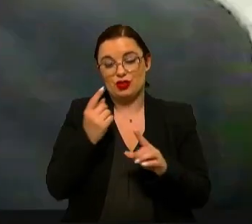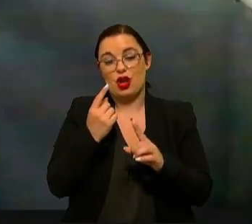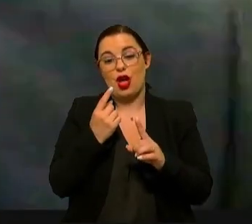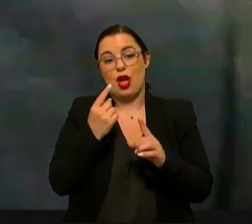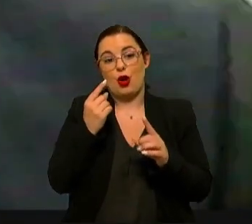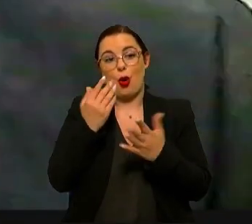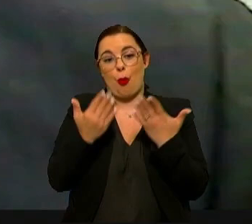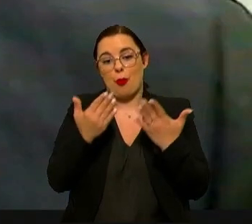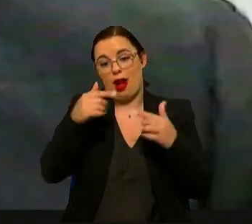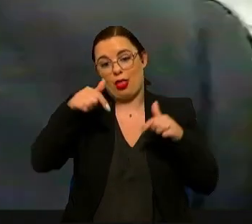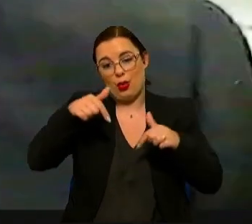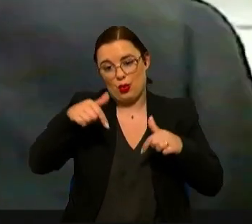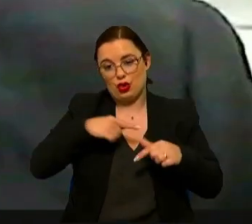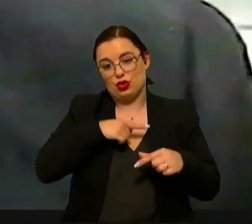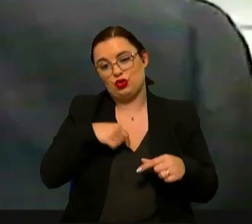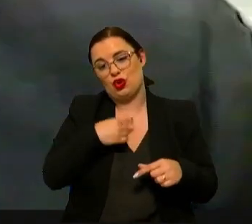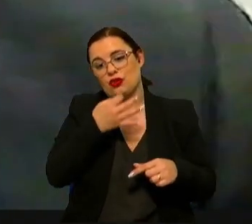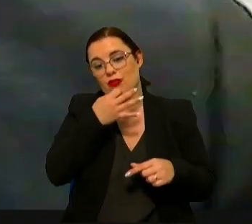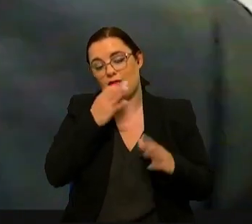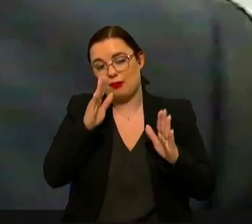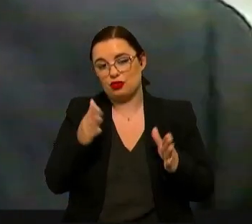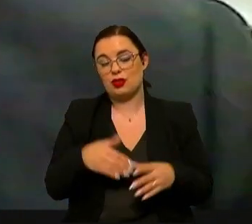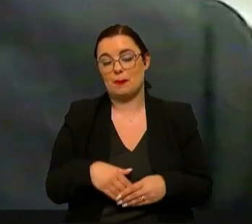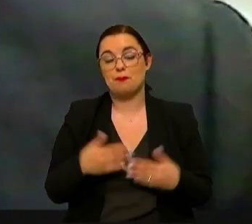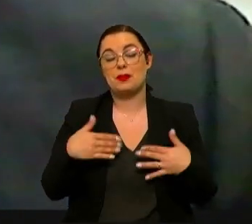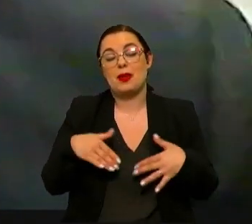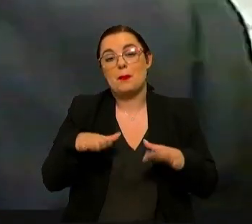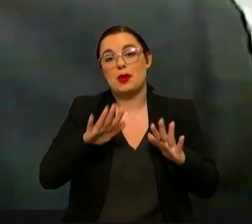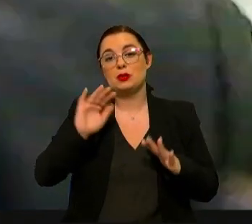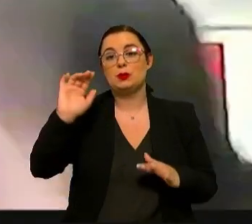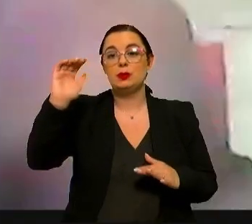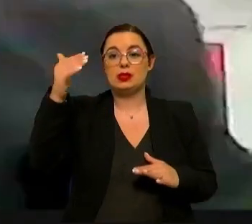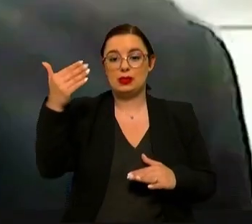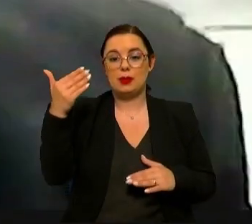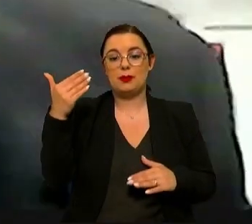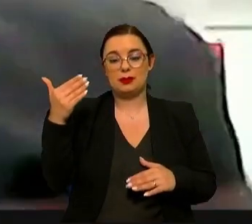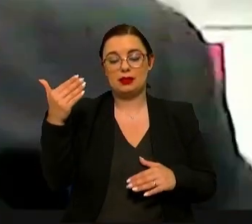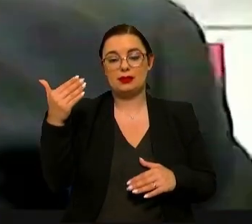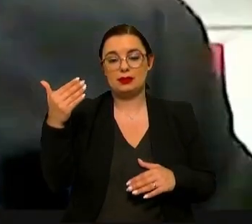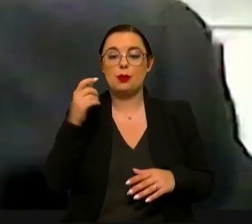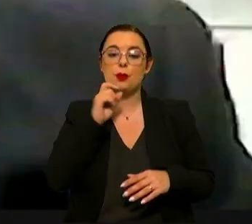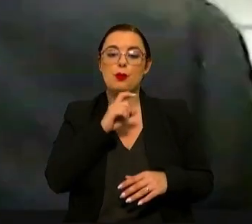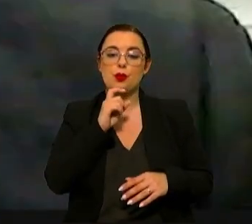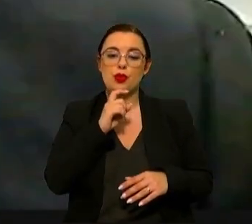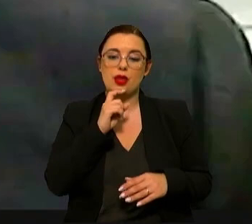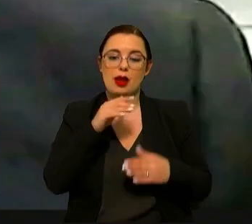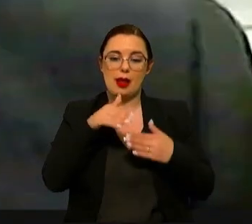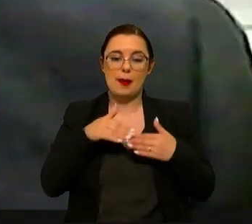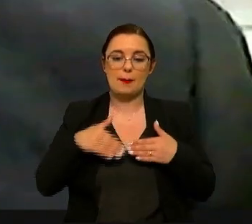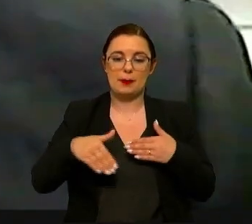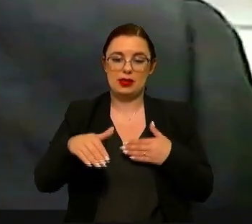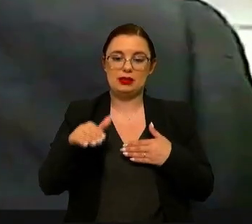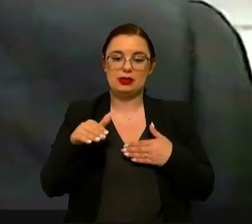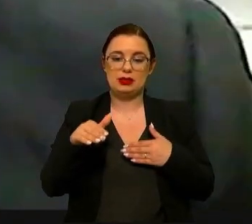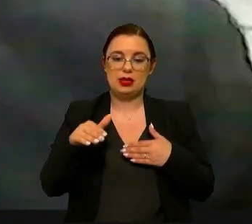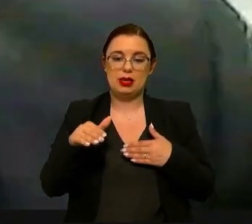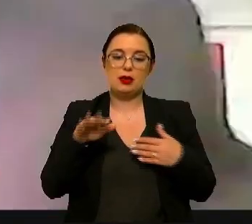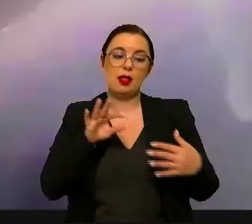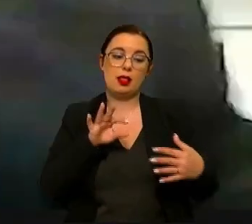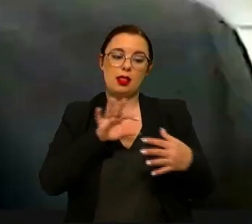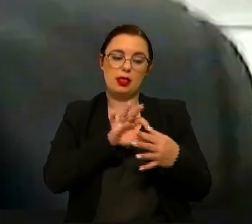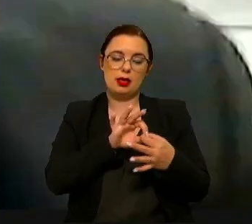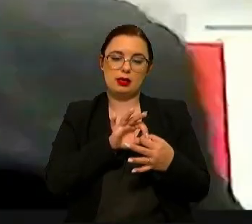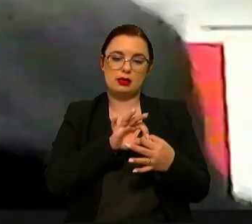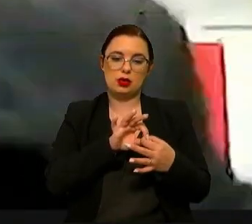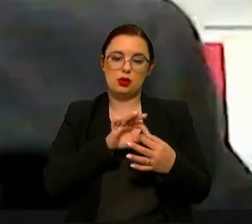temos como aqui já foi referenciado mas acima de tudo também poder a partir a partir daí ter a conexão com